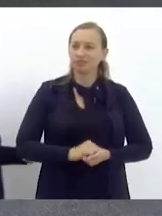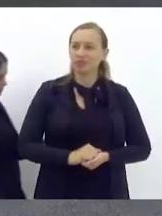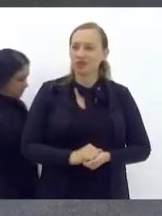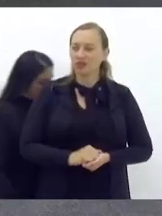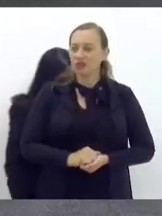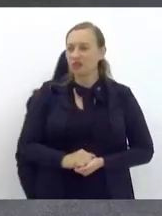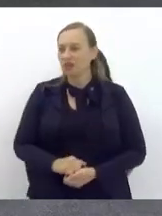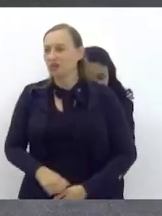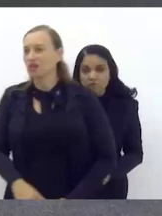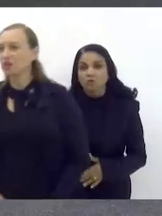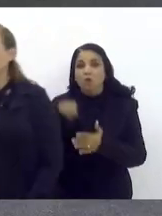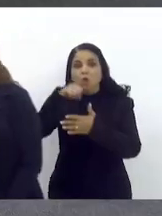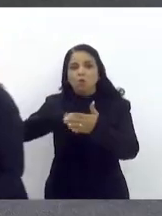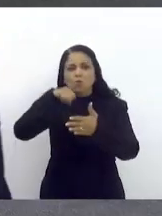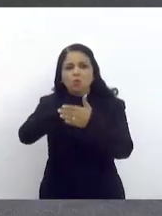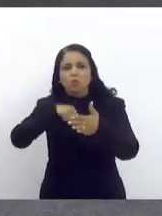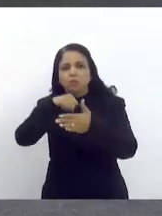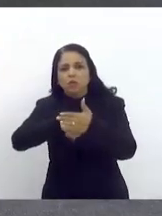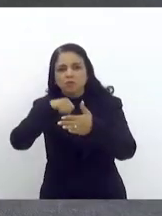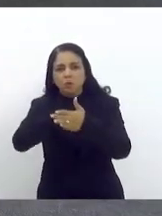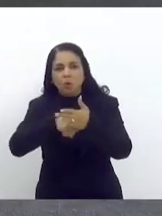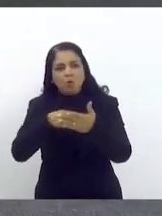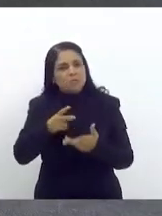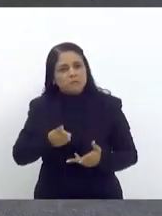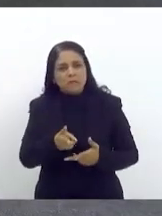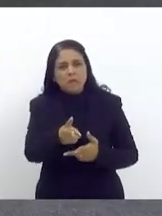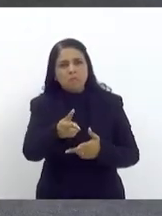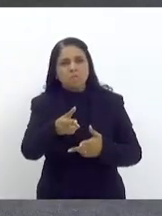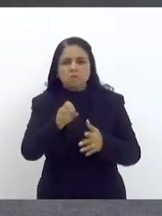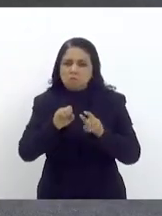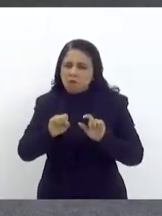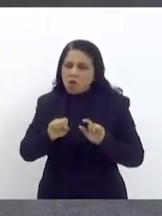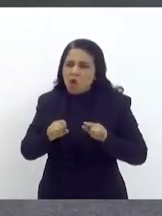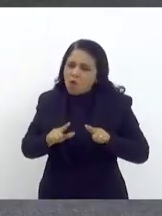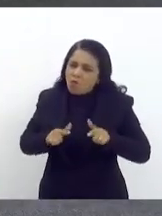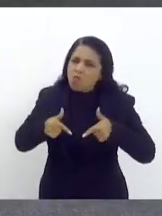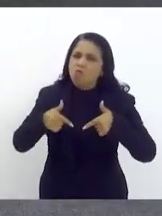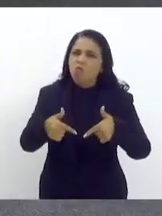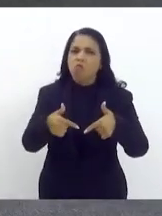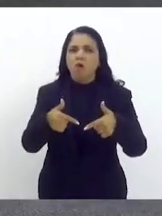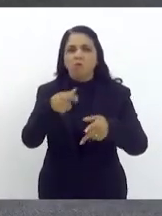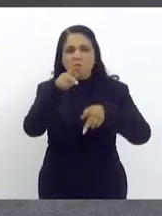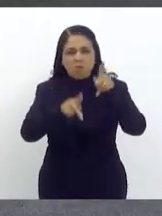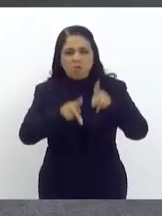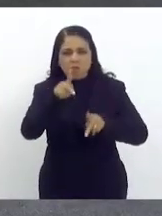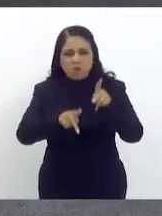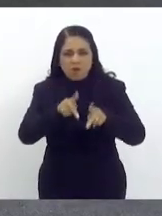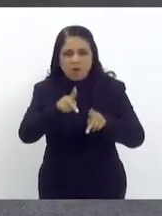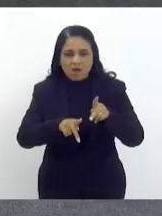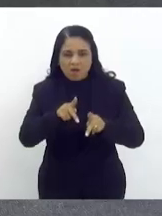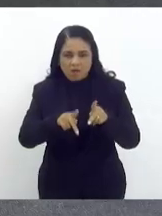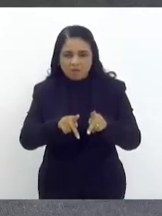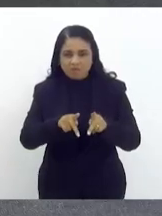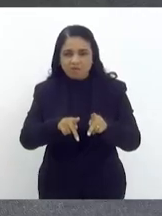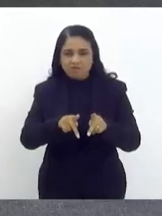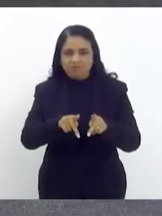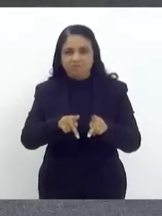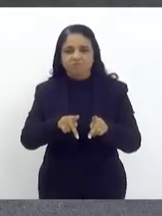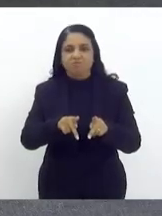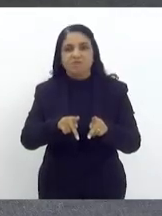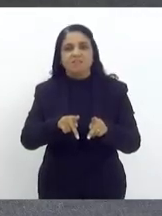lutadora sempre a favor das causas populares, que já sofreu muitos